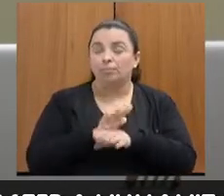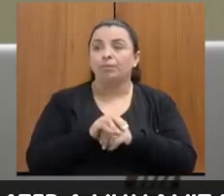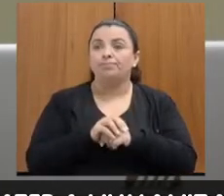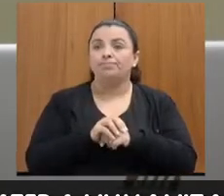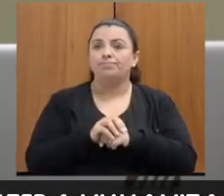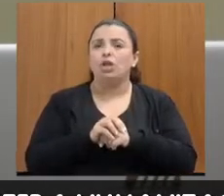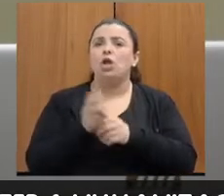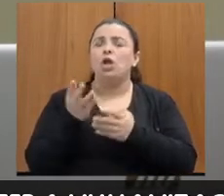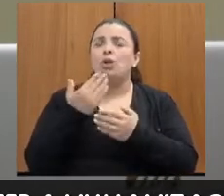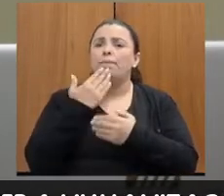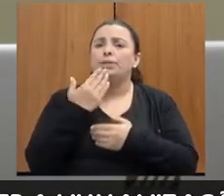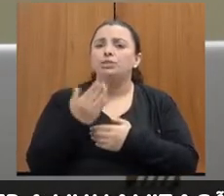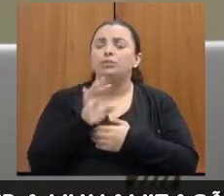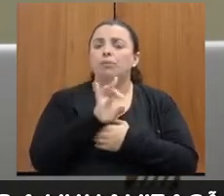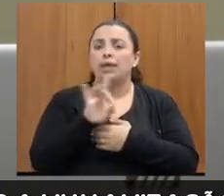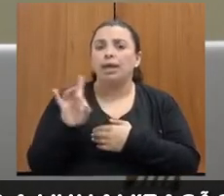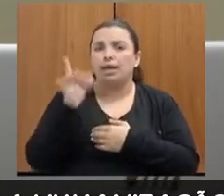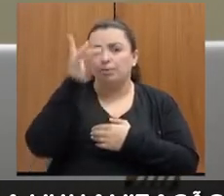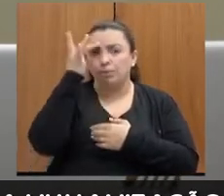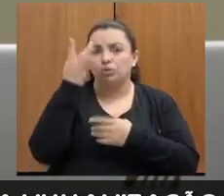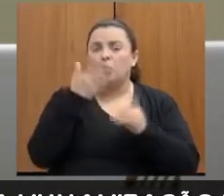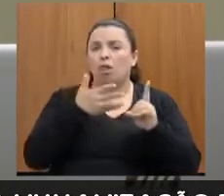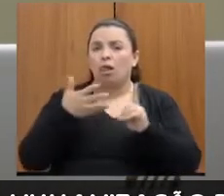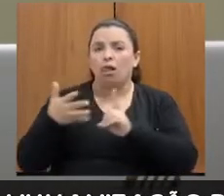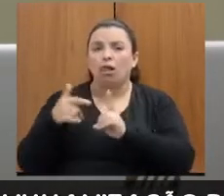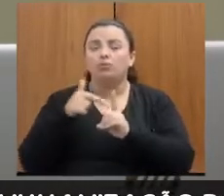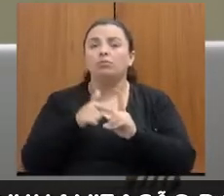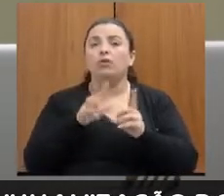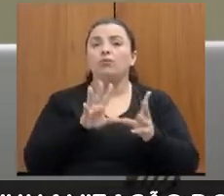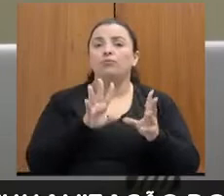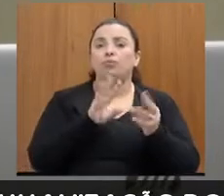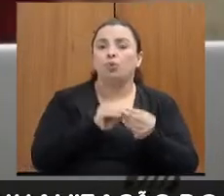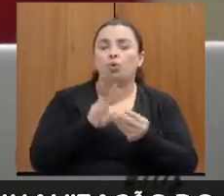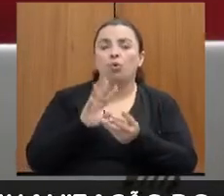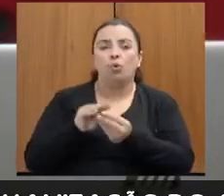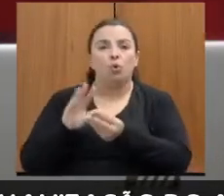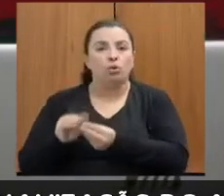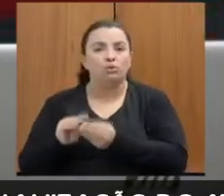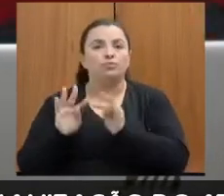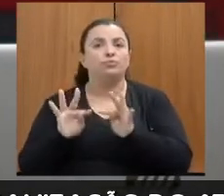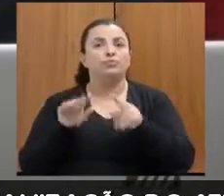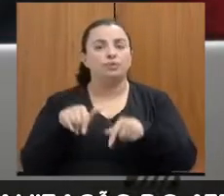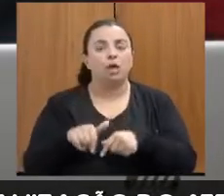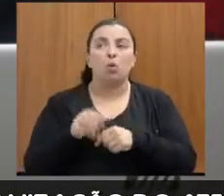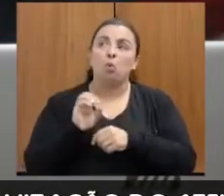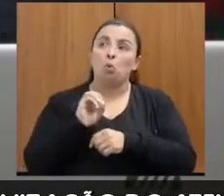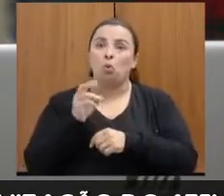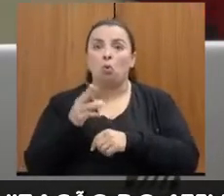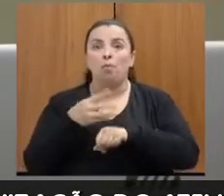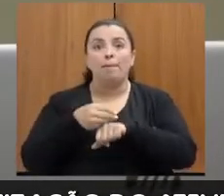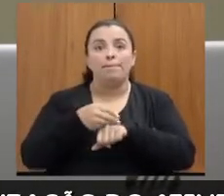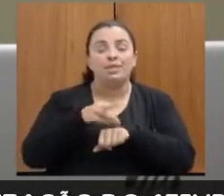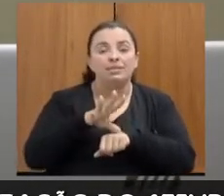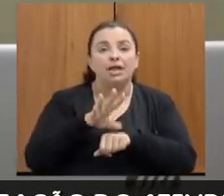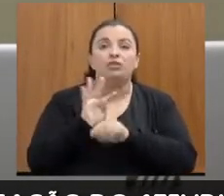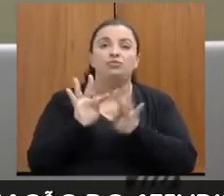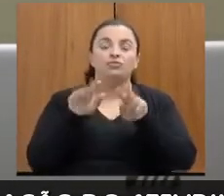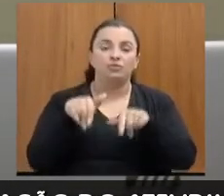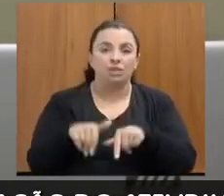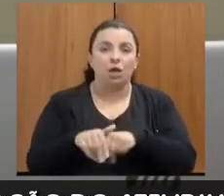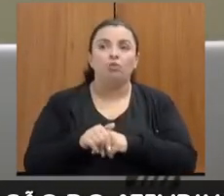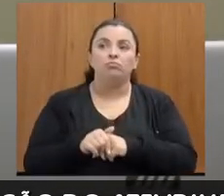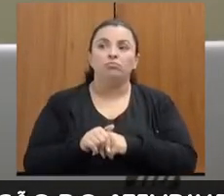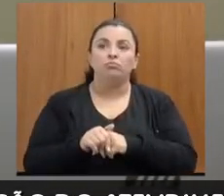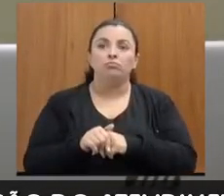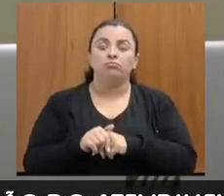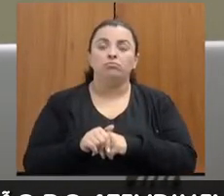encerrar, fazer a sua fala de encerramento com a conclusão, ou com uma mensagem aqui final dessa nossa